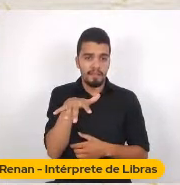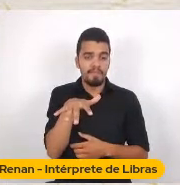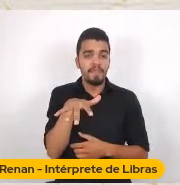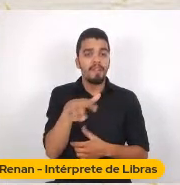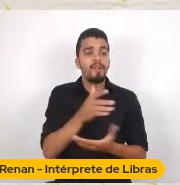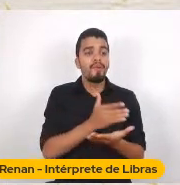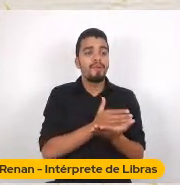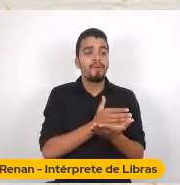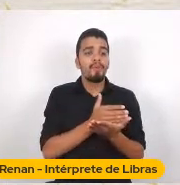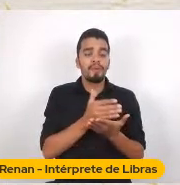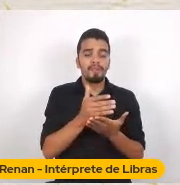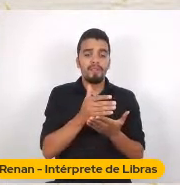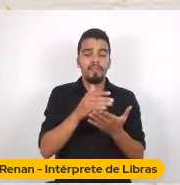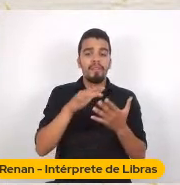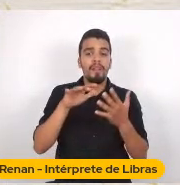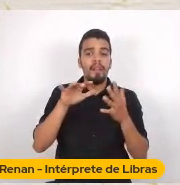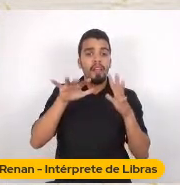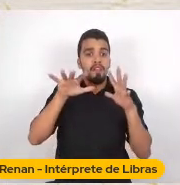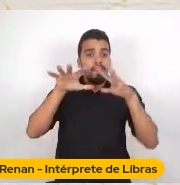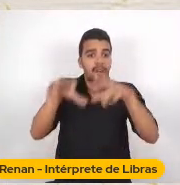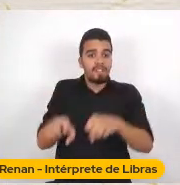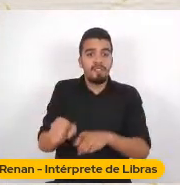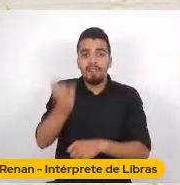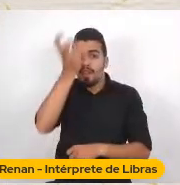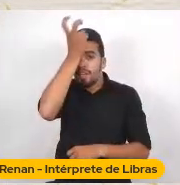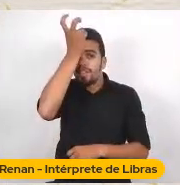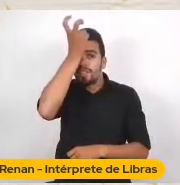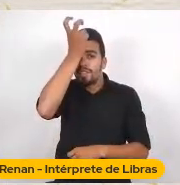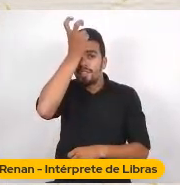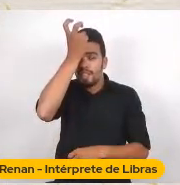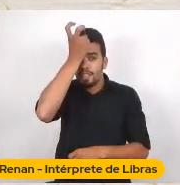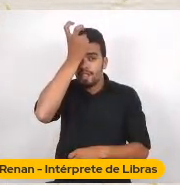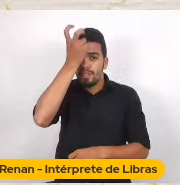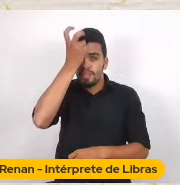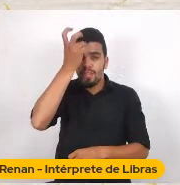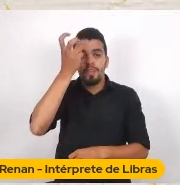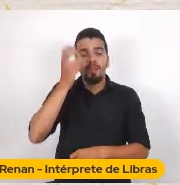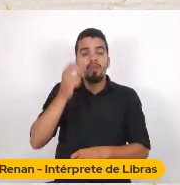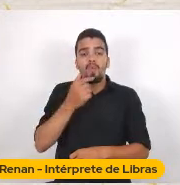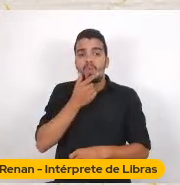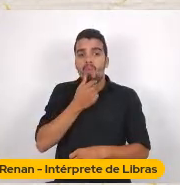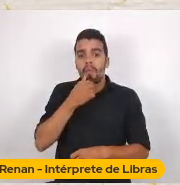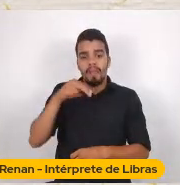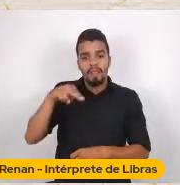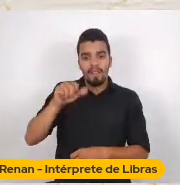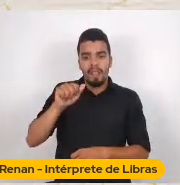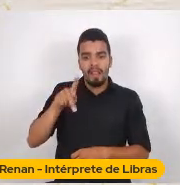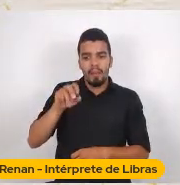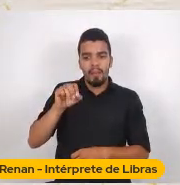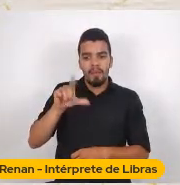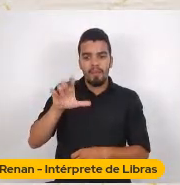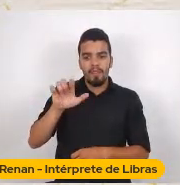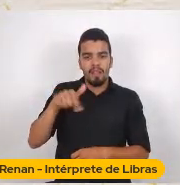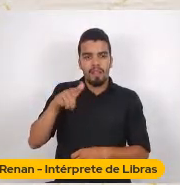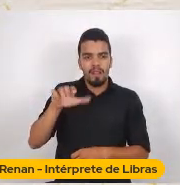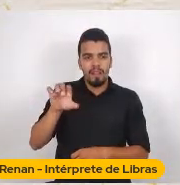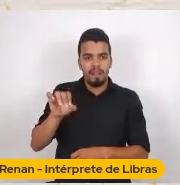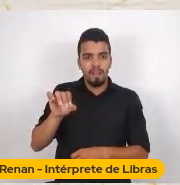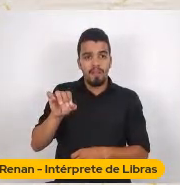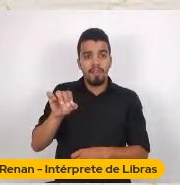Napoleão Lá no final Do século XVIII Ele teve já Um vislumbramento Que era necessário Se criar